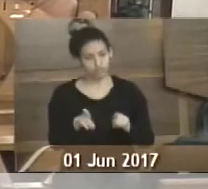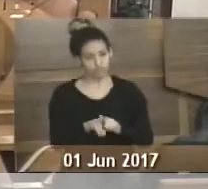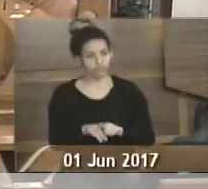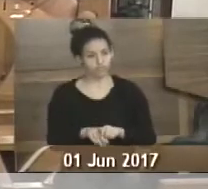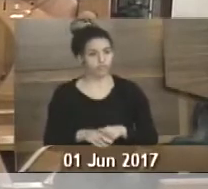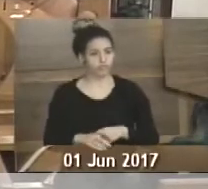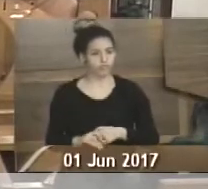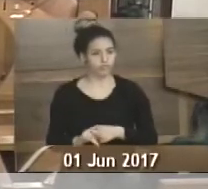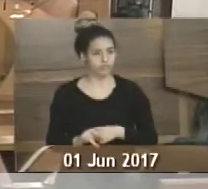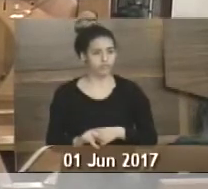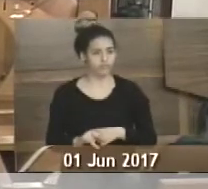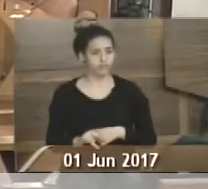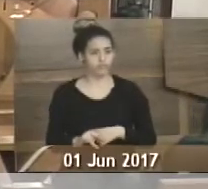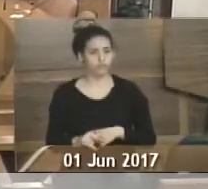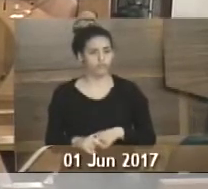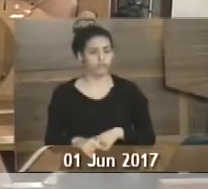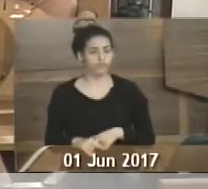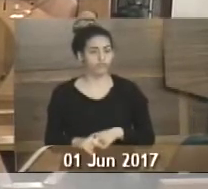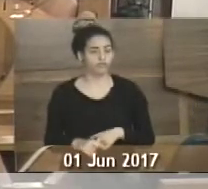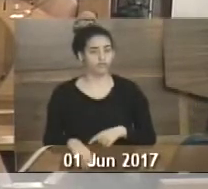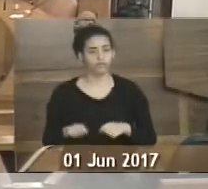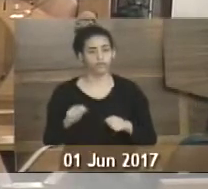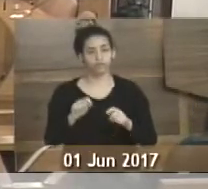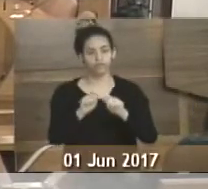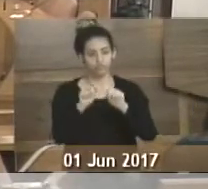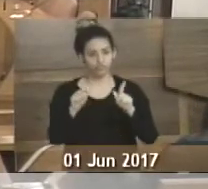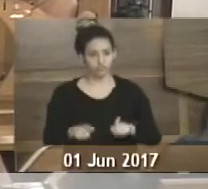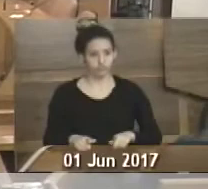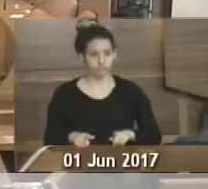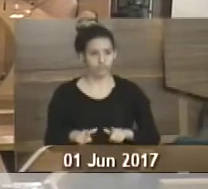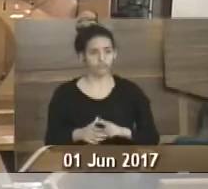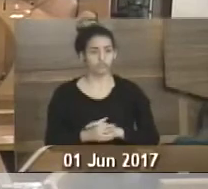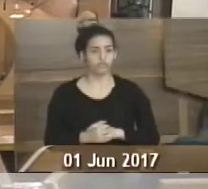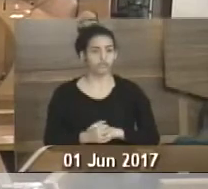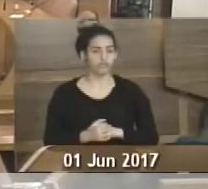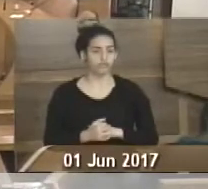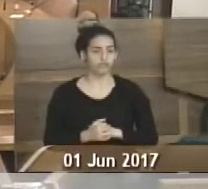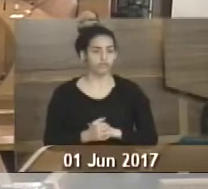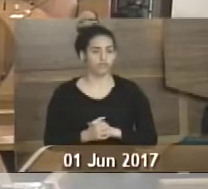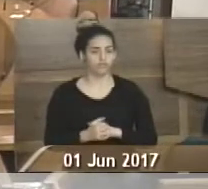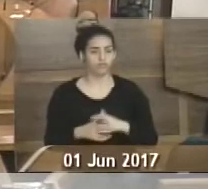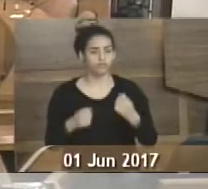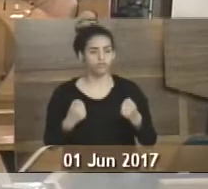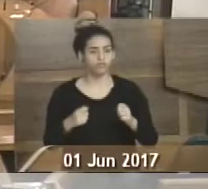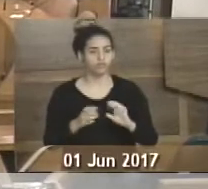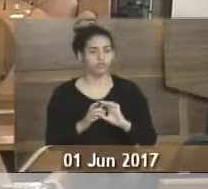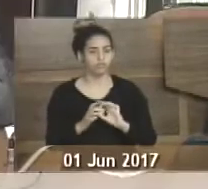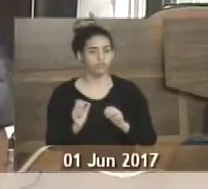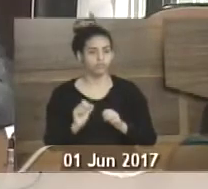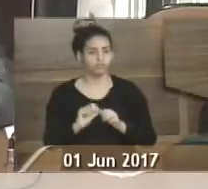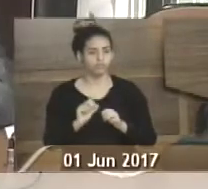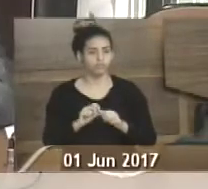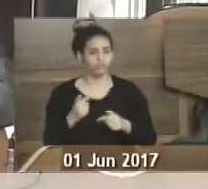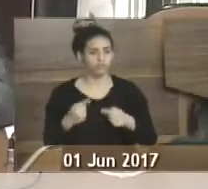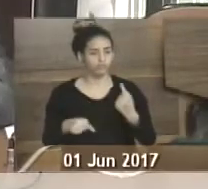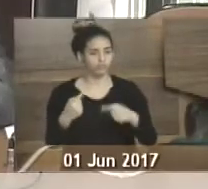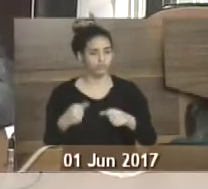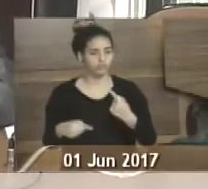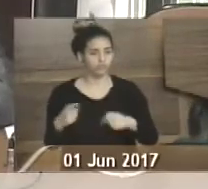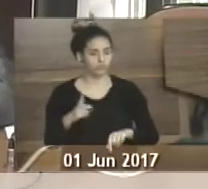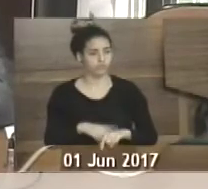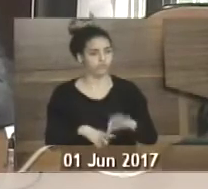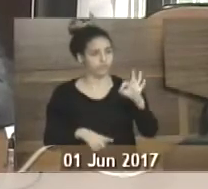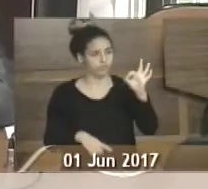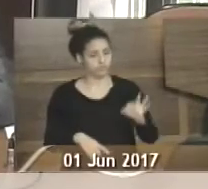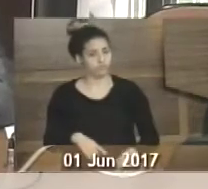os funcionários públicos, não é todos, não, tem que deixar para fazer a política na